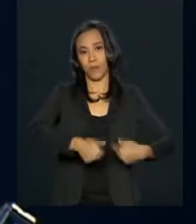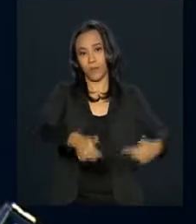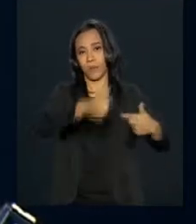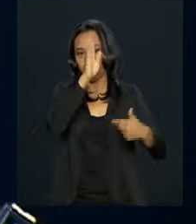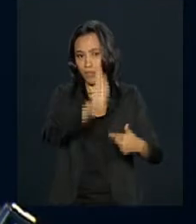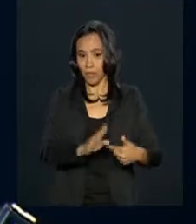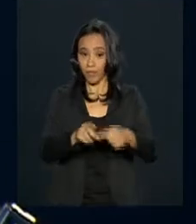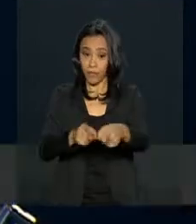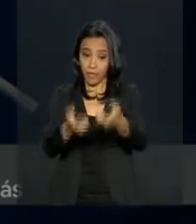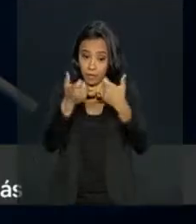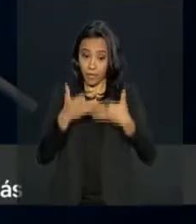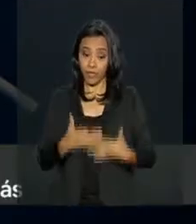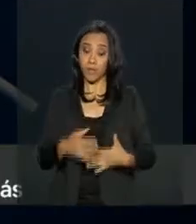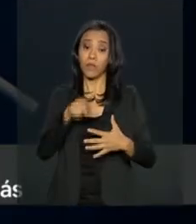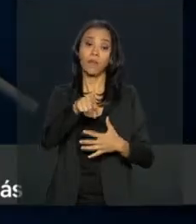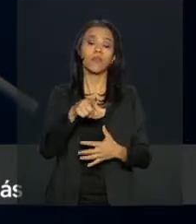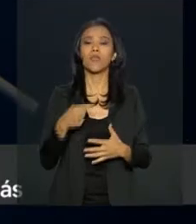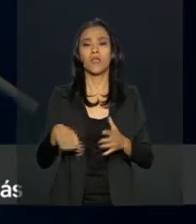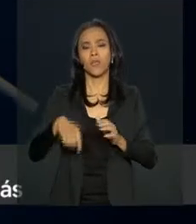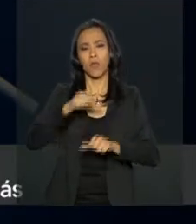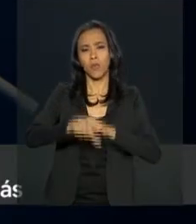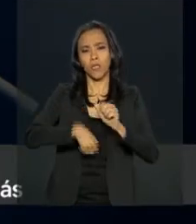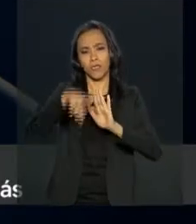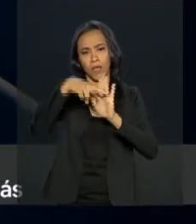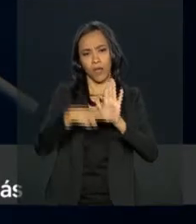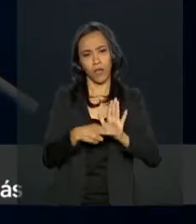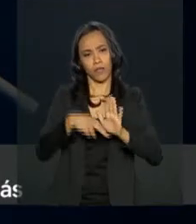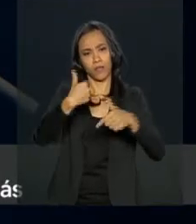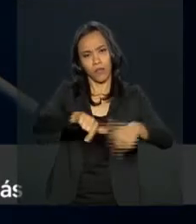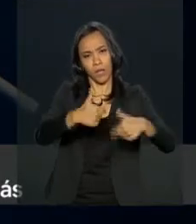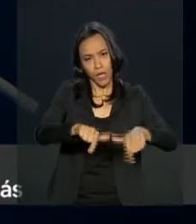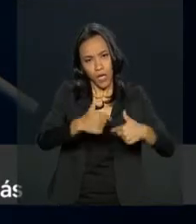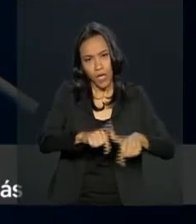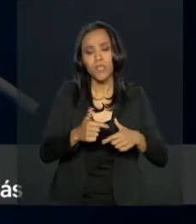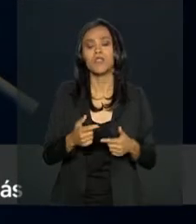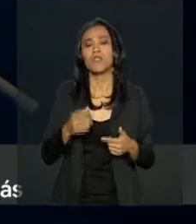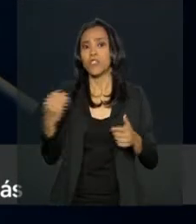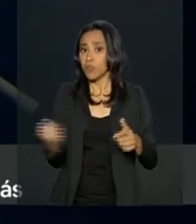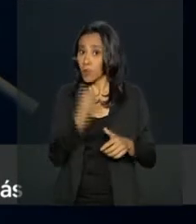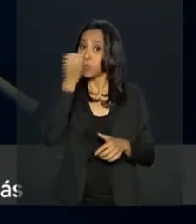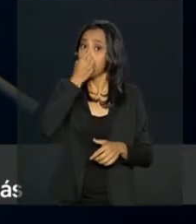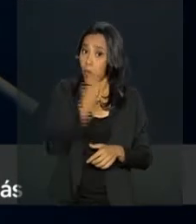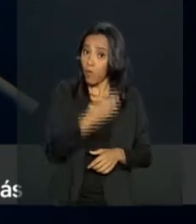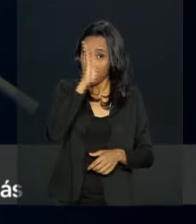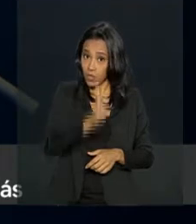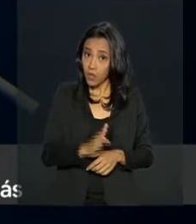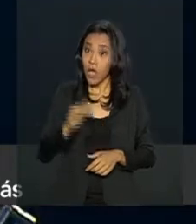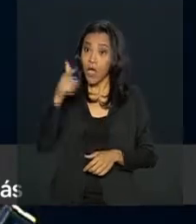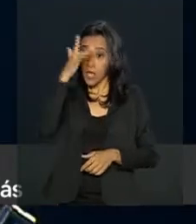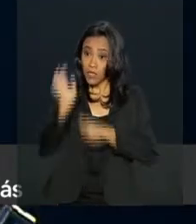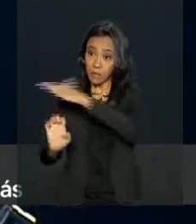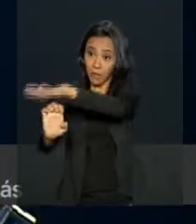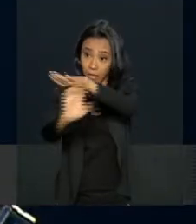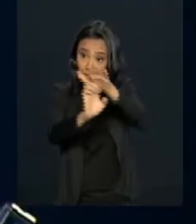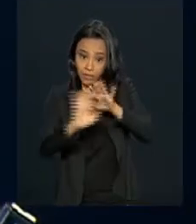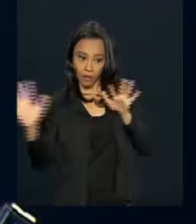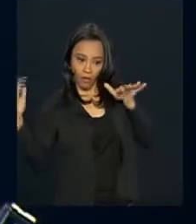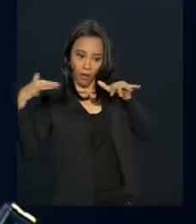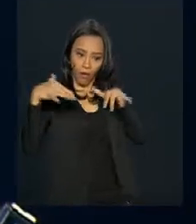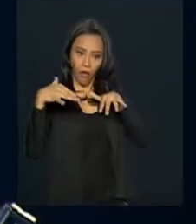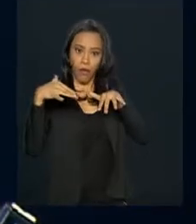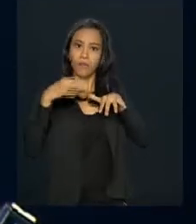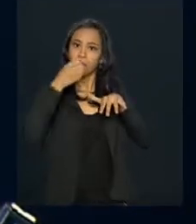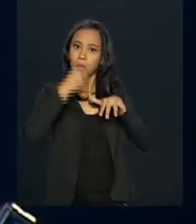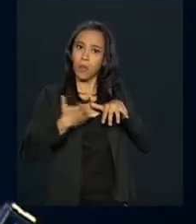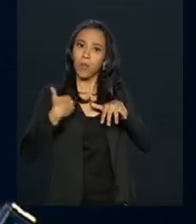legislação foi fundamental, atraindo novamente os olhares dos investidores para o Brasil e estimulando o resgate dos